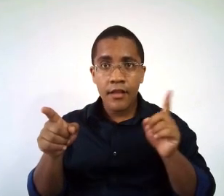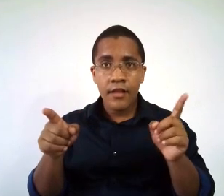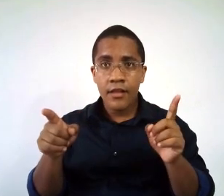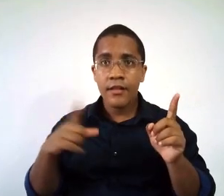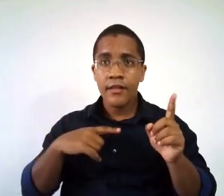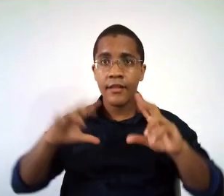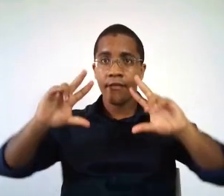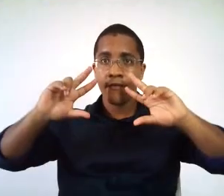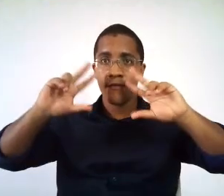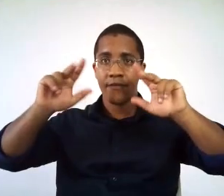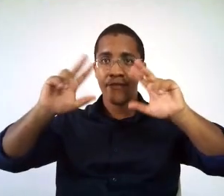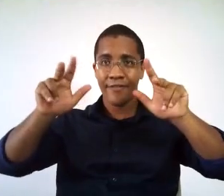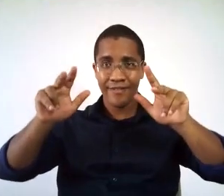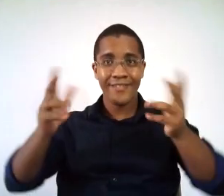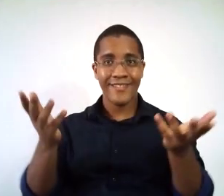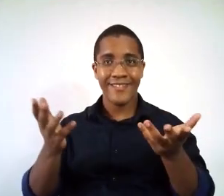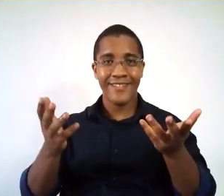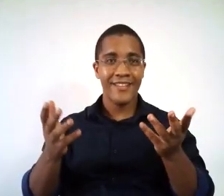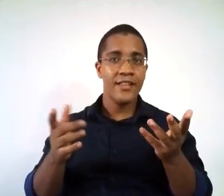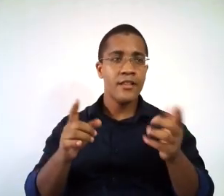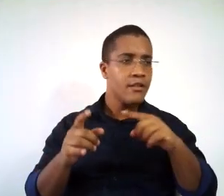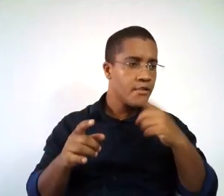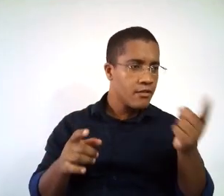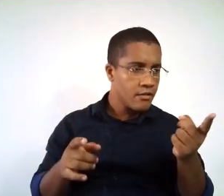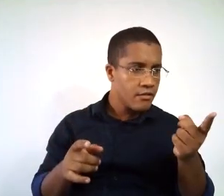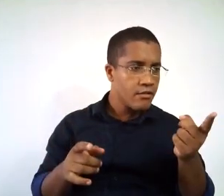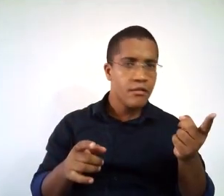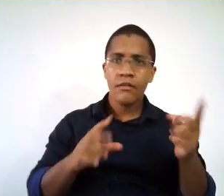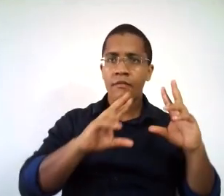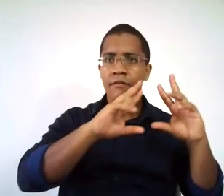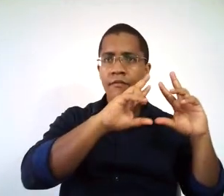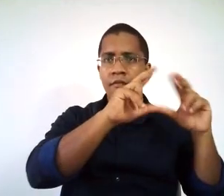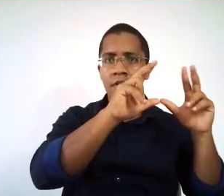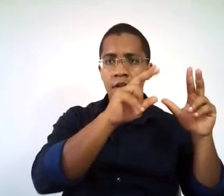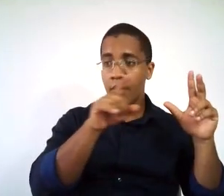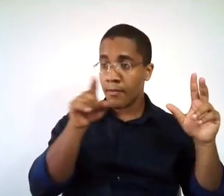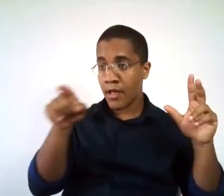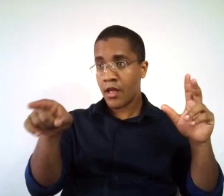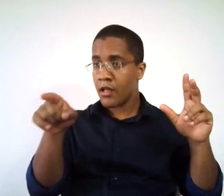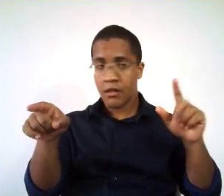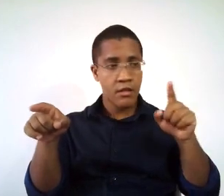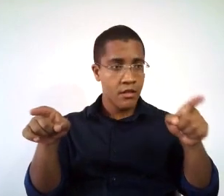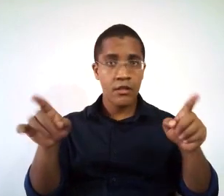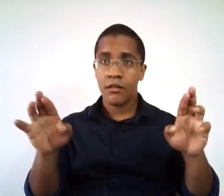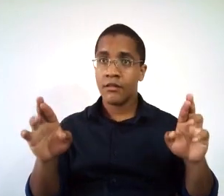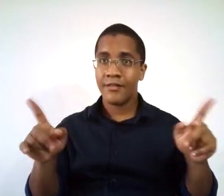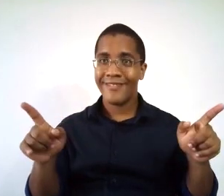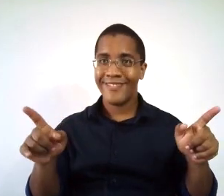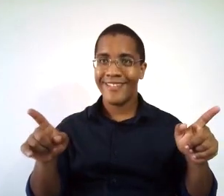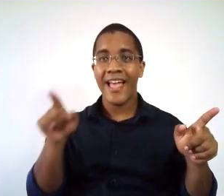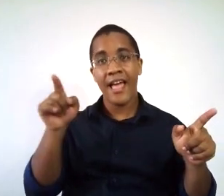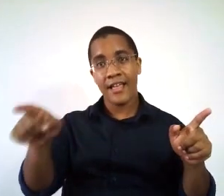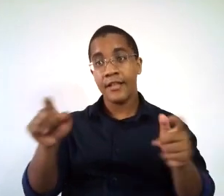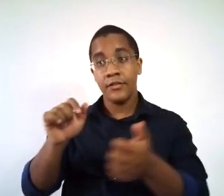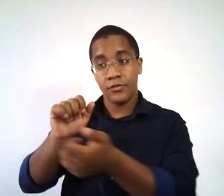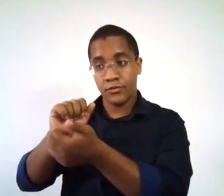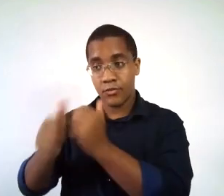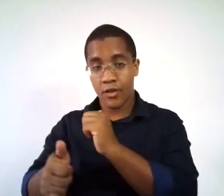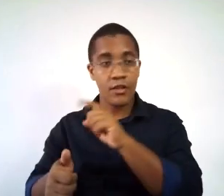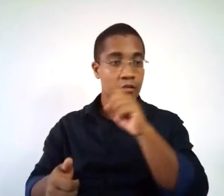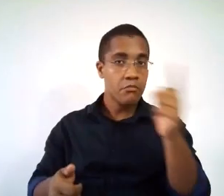de jogo esportivo, vôleibol e o esporte, vôleibol, no caso de praia.